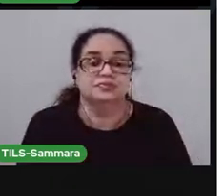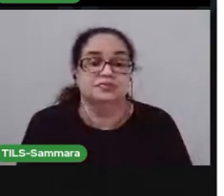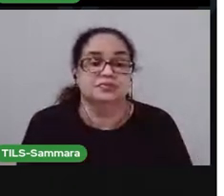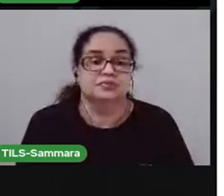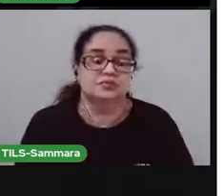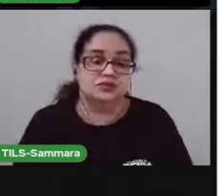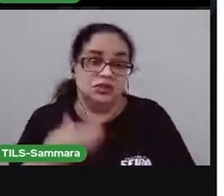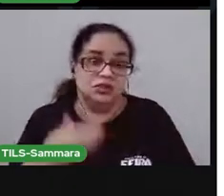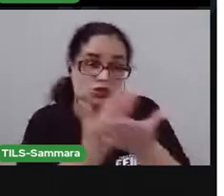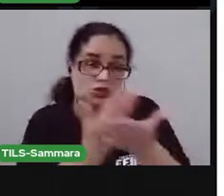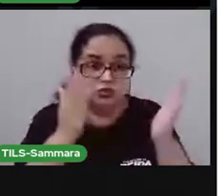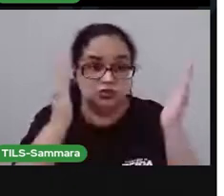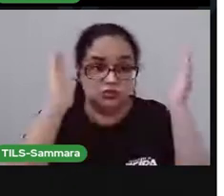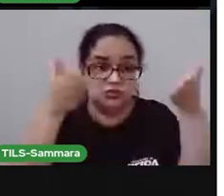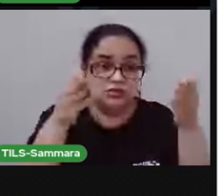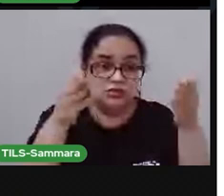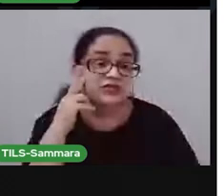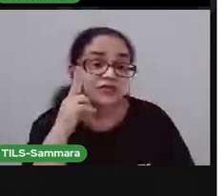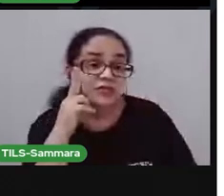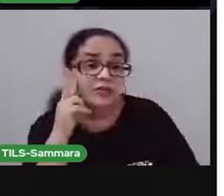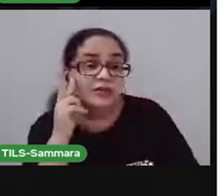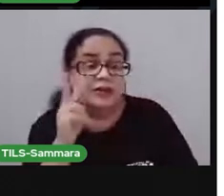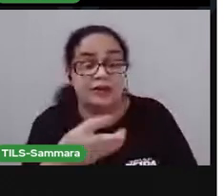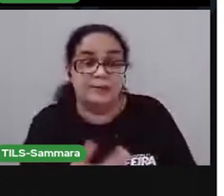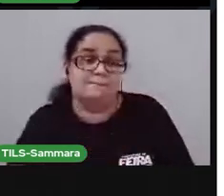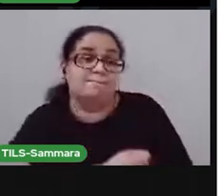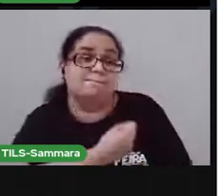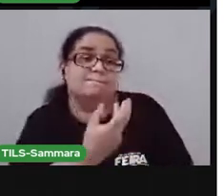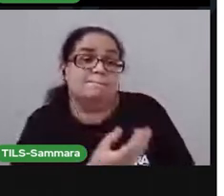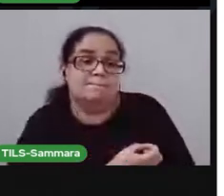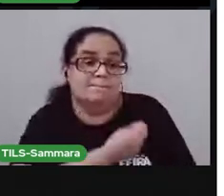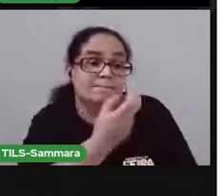Na aula de hoje, a gente viu o poema...